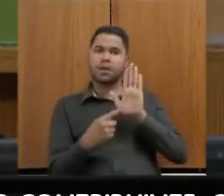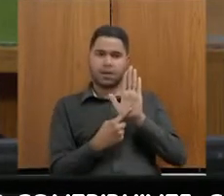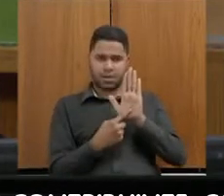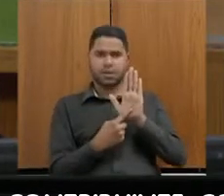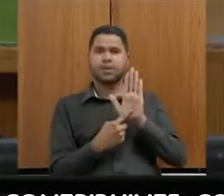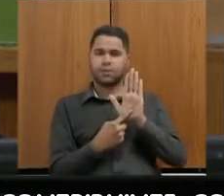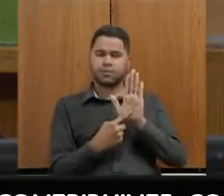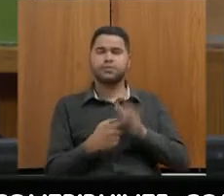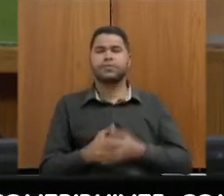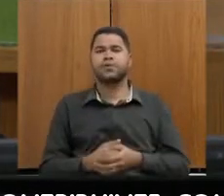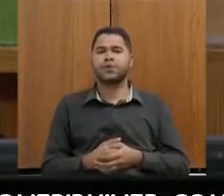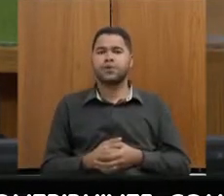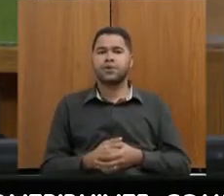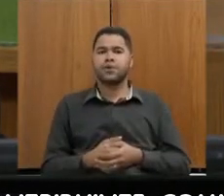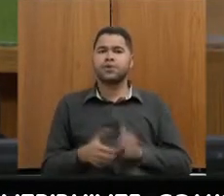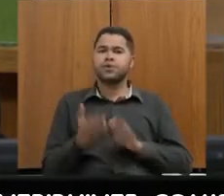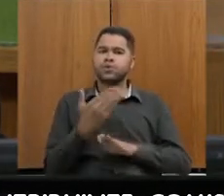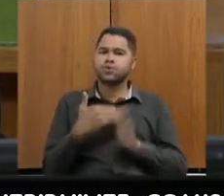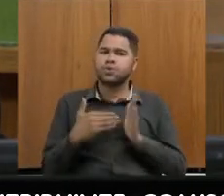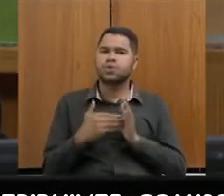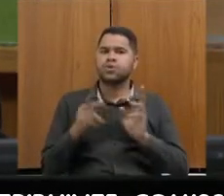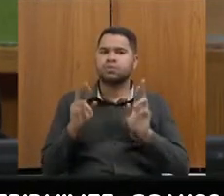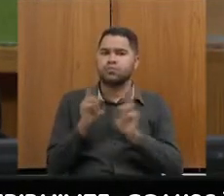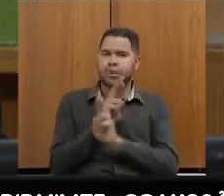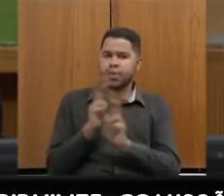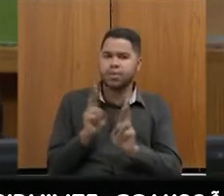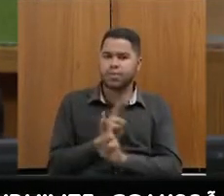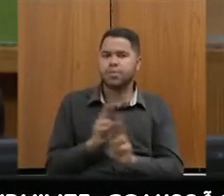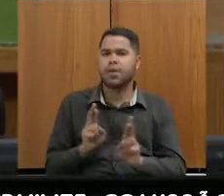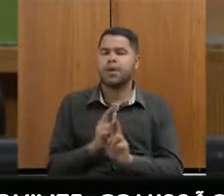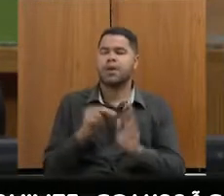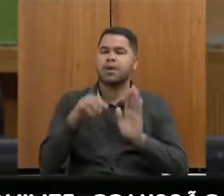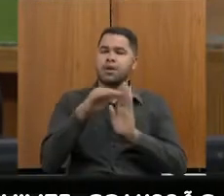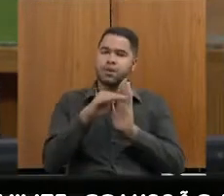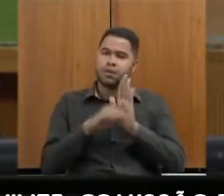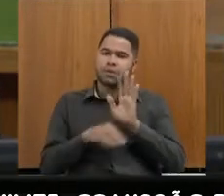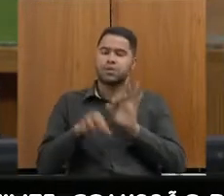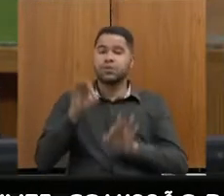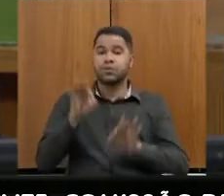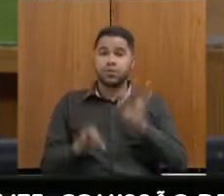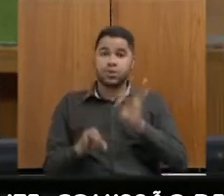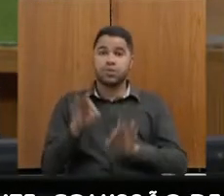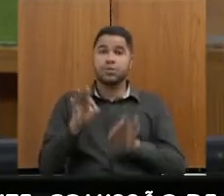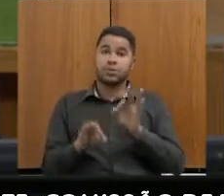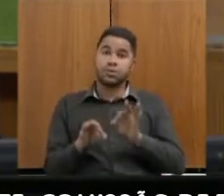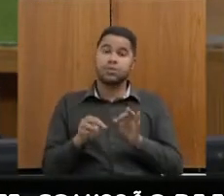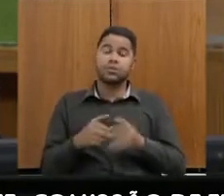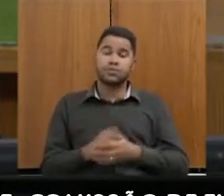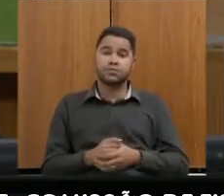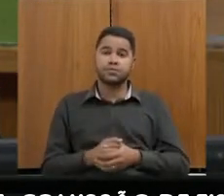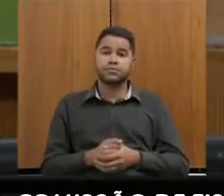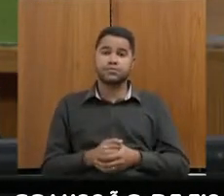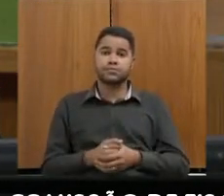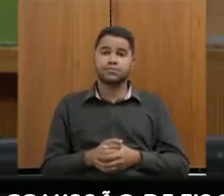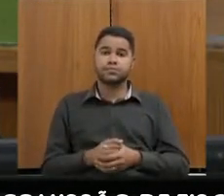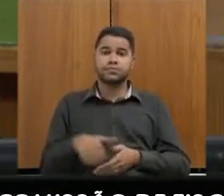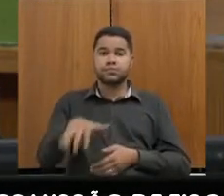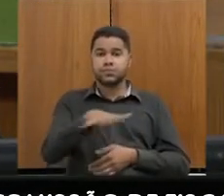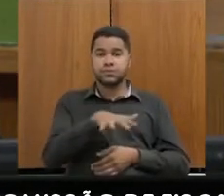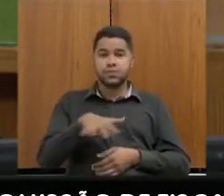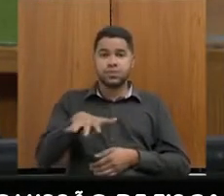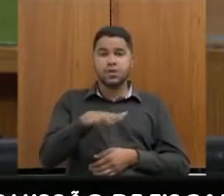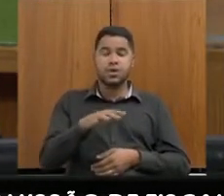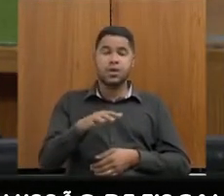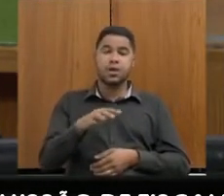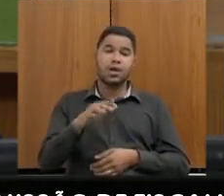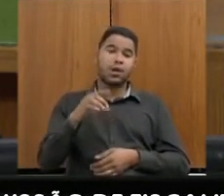com relação a todas as questões jurídicas, isso tem pareceres da Advocacia Geral do